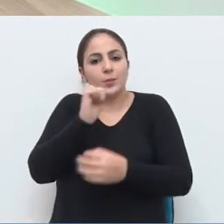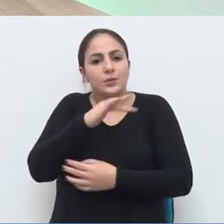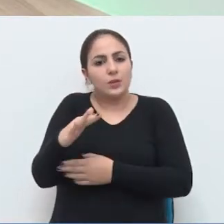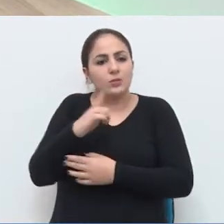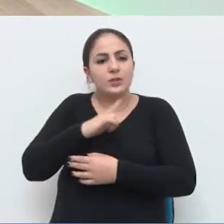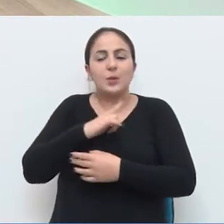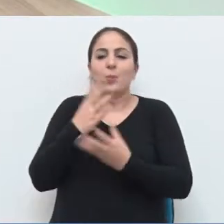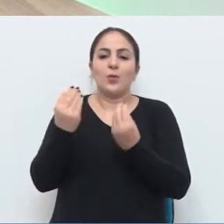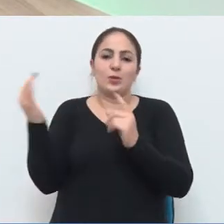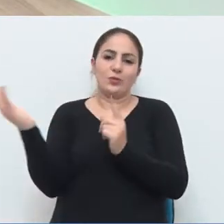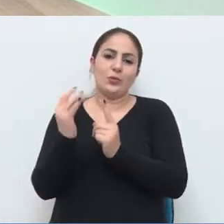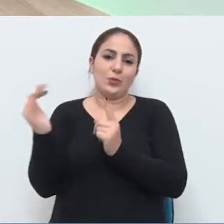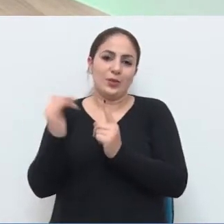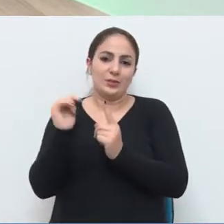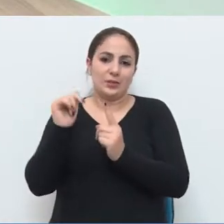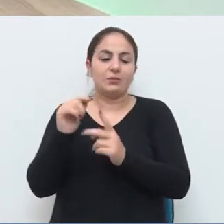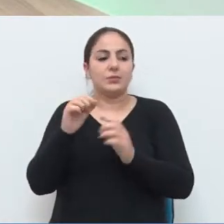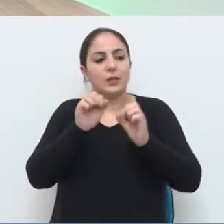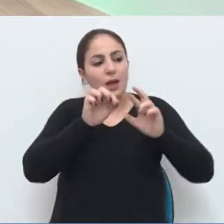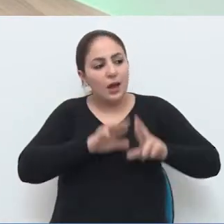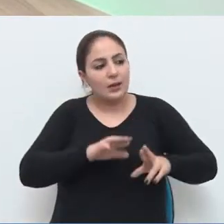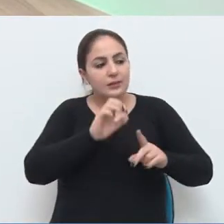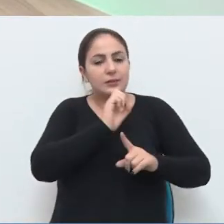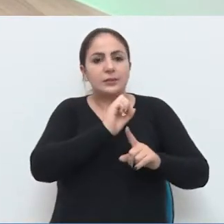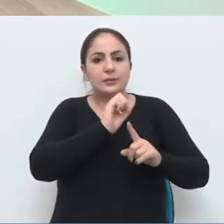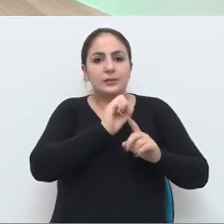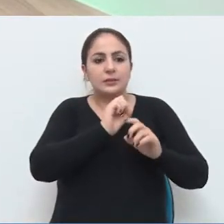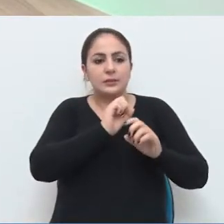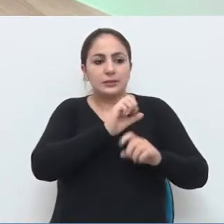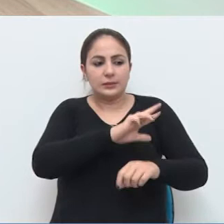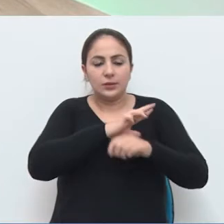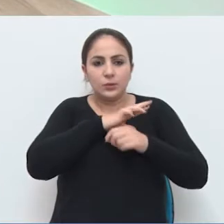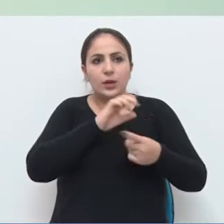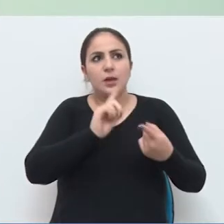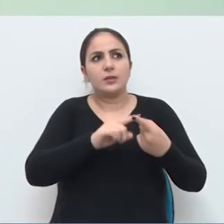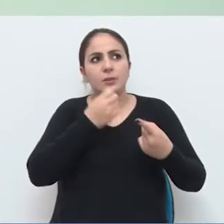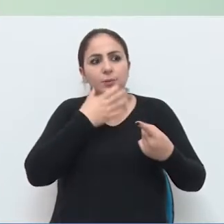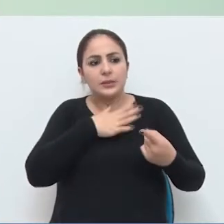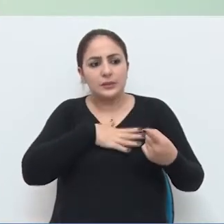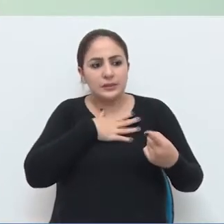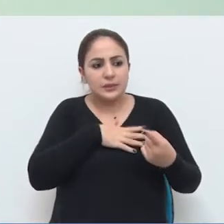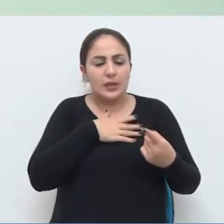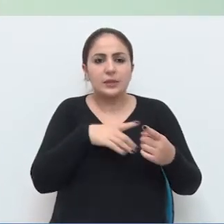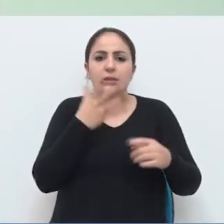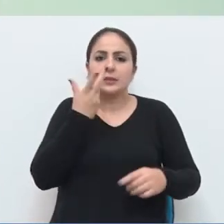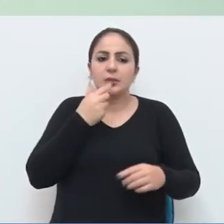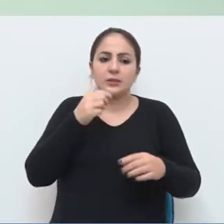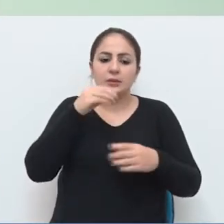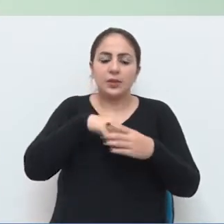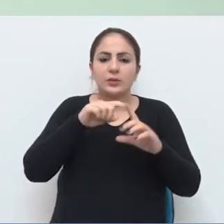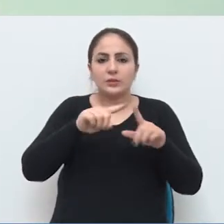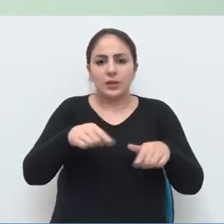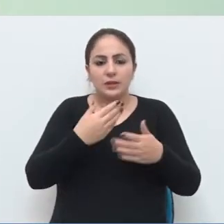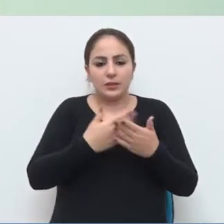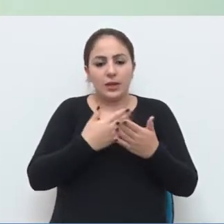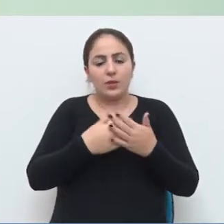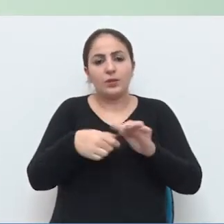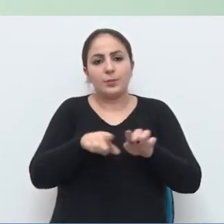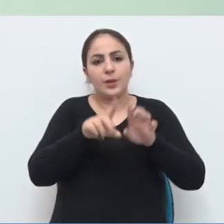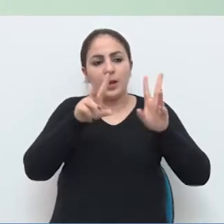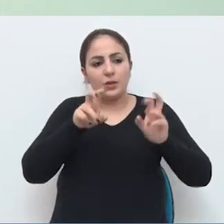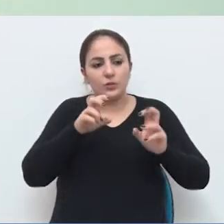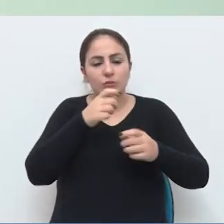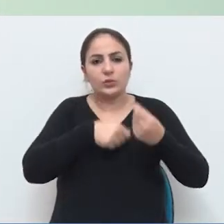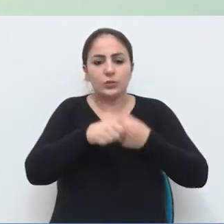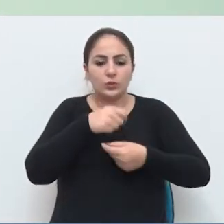muito reflexo daqui para frente, tanto na área da segurança, como na área do bem-estar das crianças em sala de aula, mas também